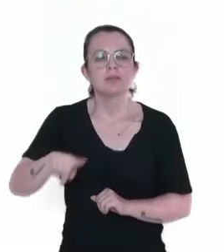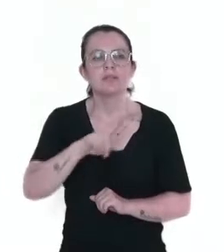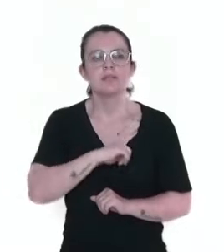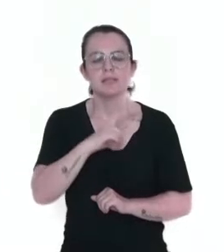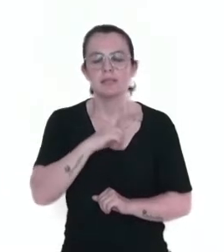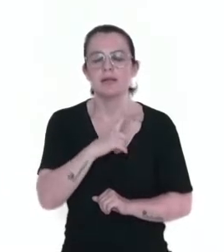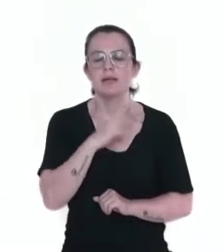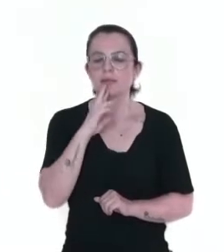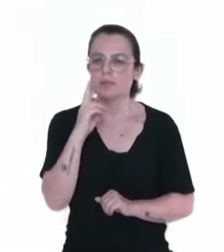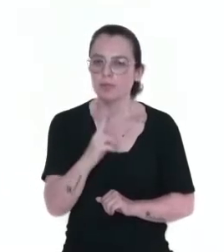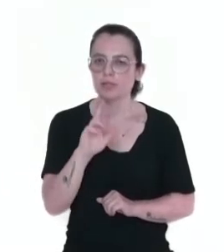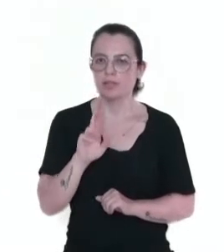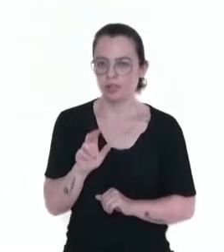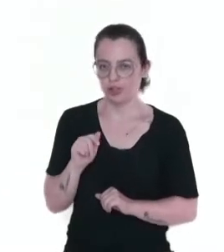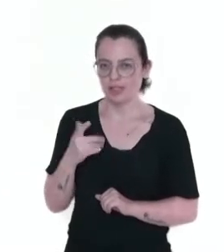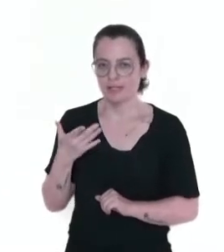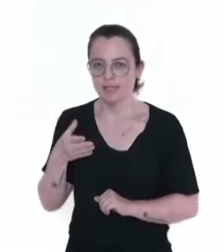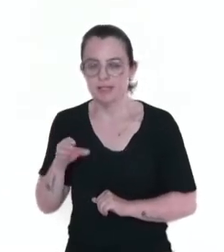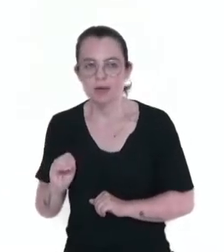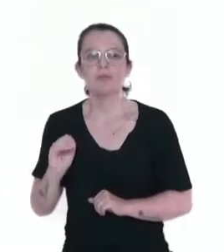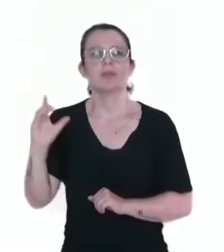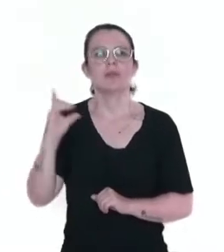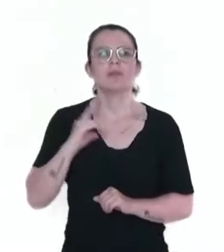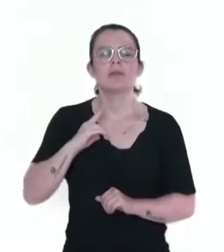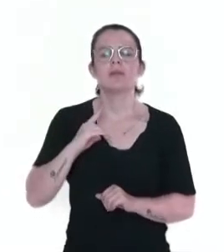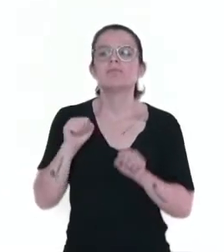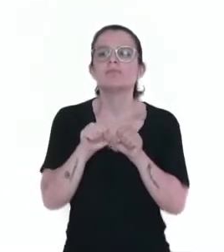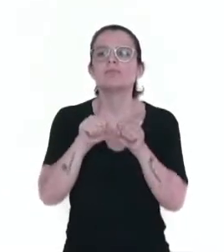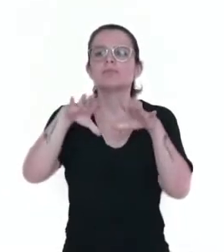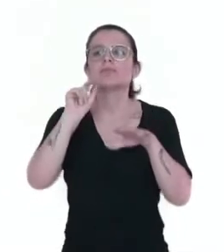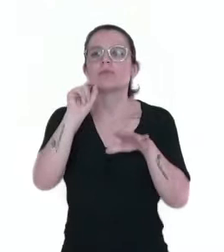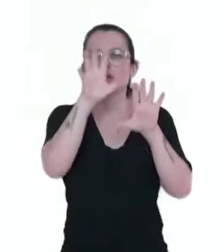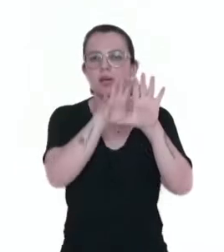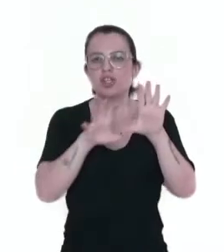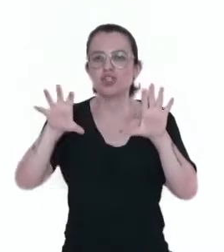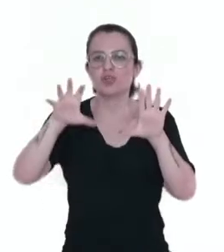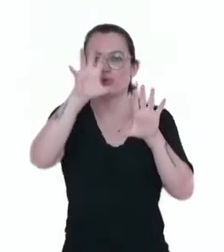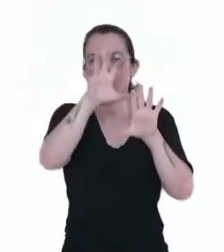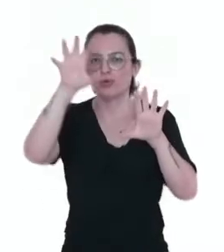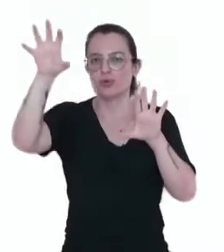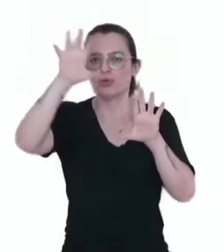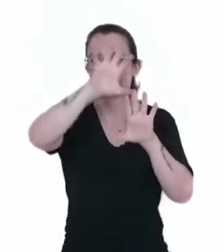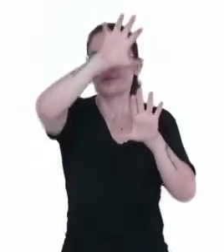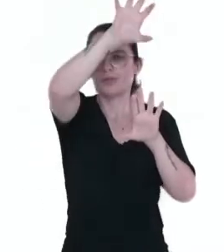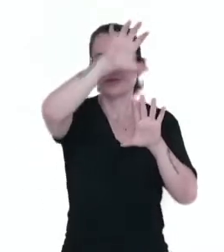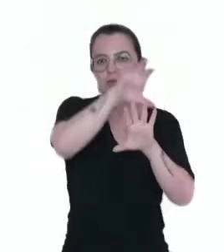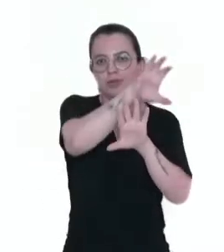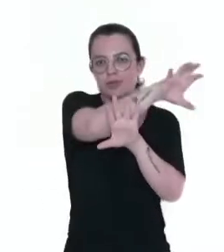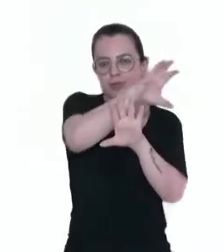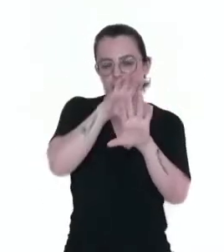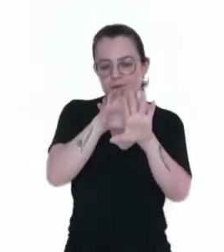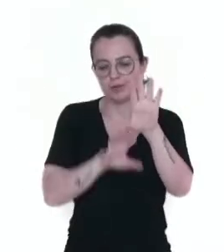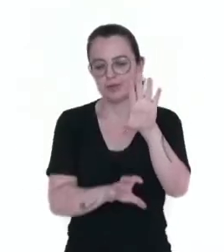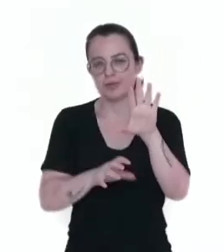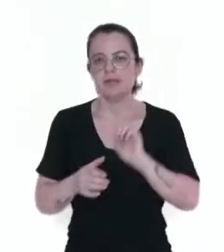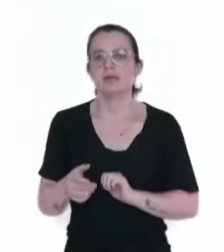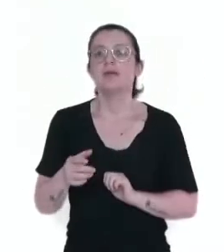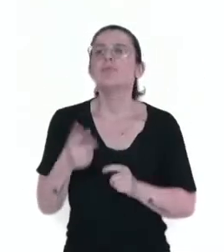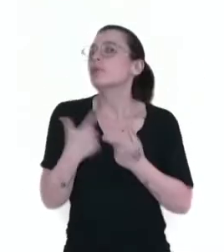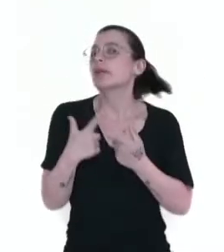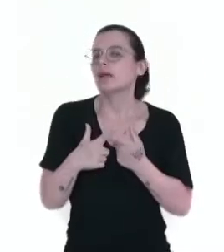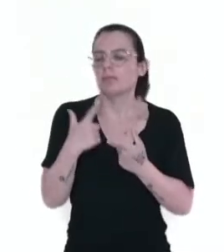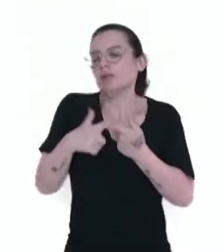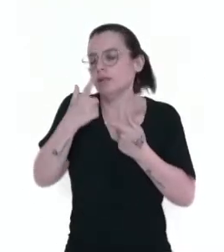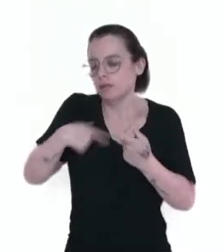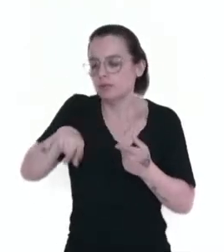resultado da regionalização, a formação das regiões. Por que que nós criamos regiões ali? Para realizar estudos sobre as características,